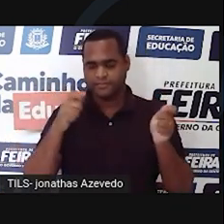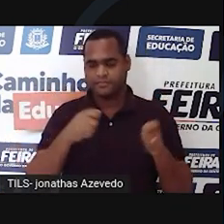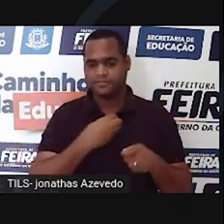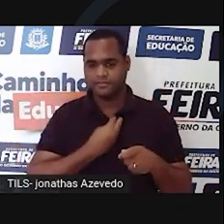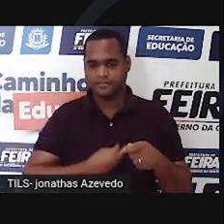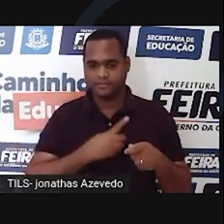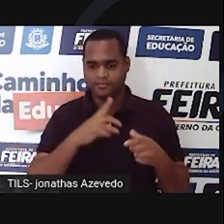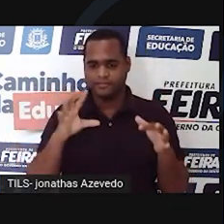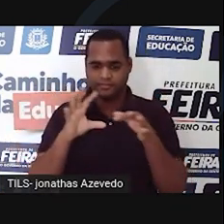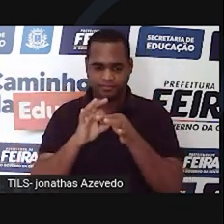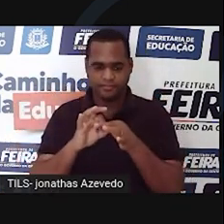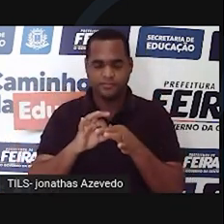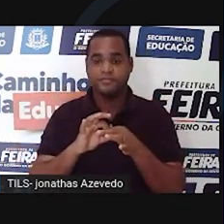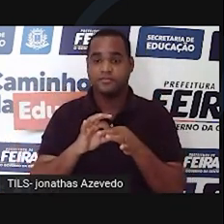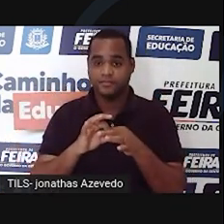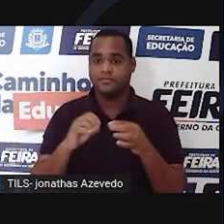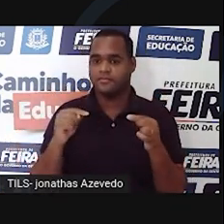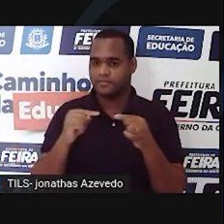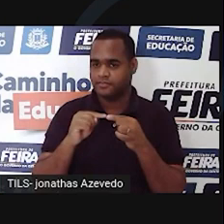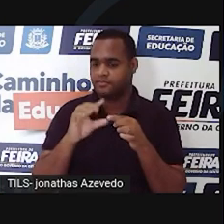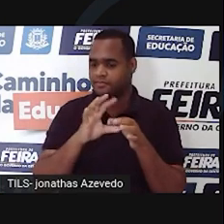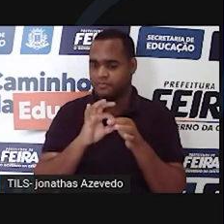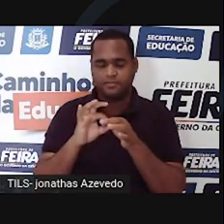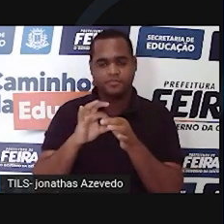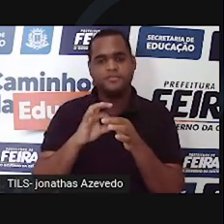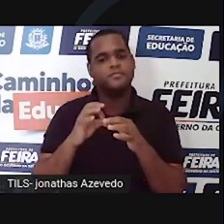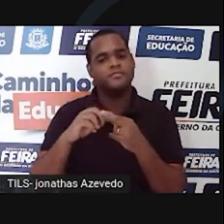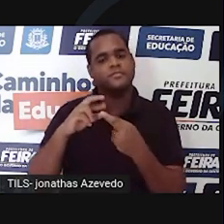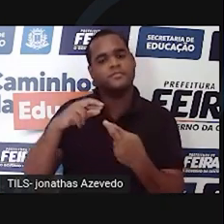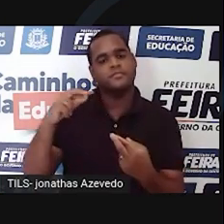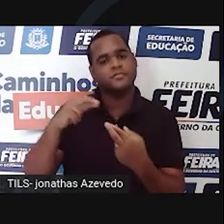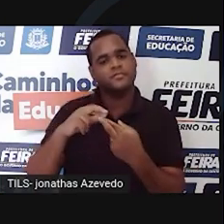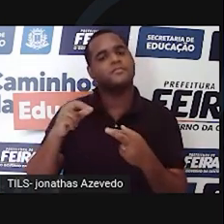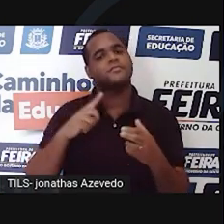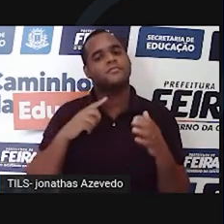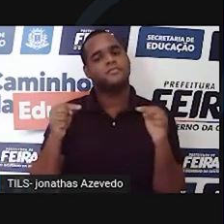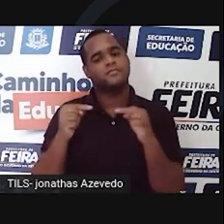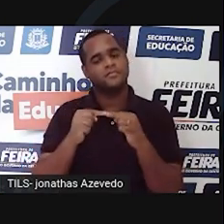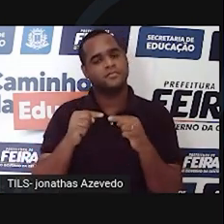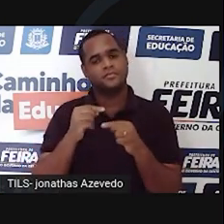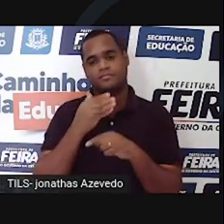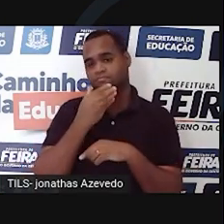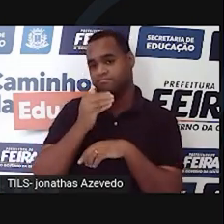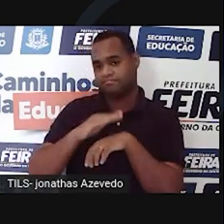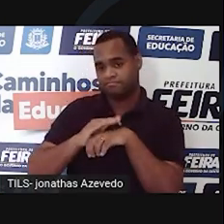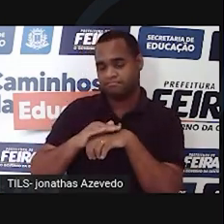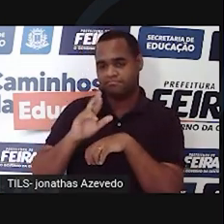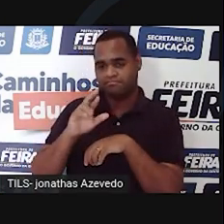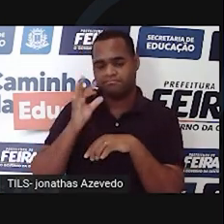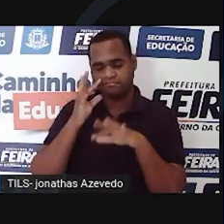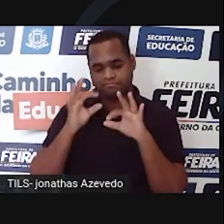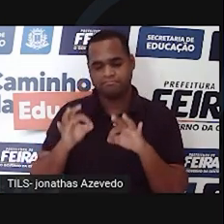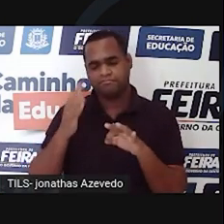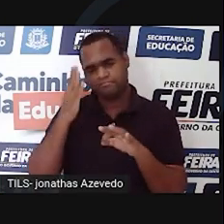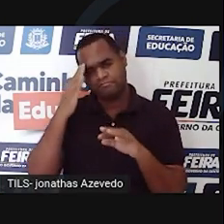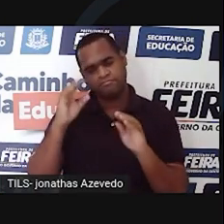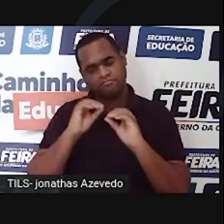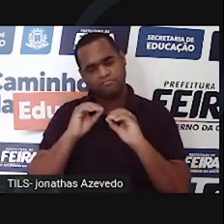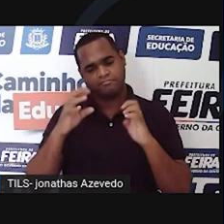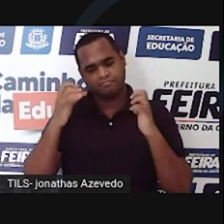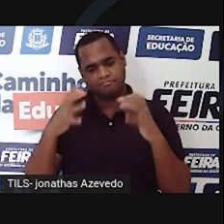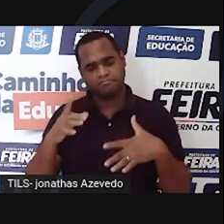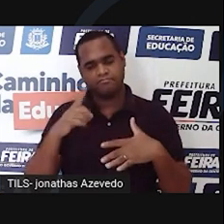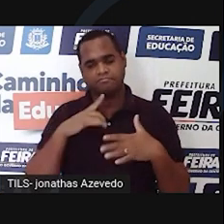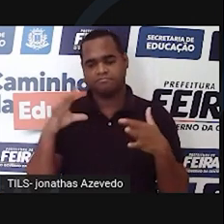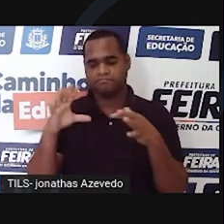ligação entre essas moléculas. E foi justamente em cima disso que o Watson e o Kirk tiveram a comprovação para entender que essas